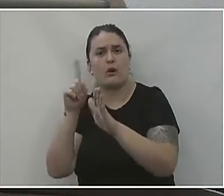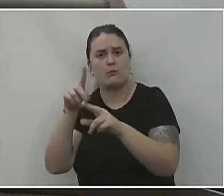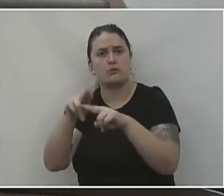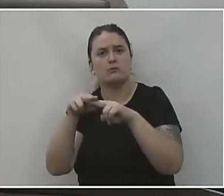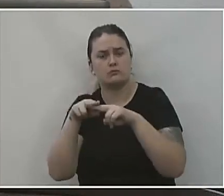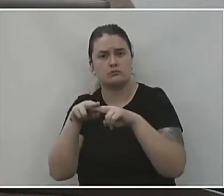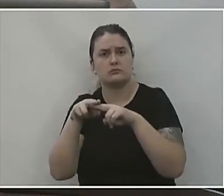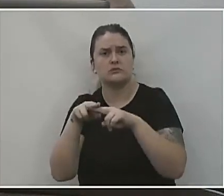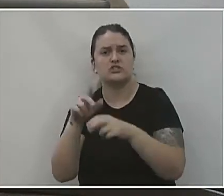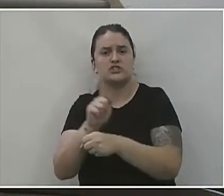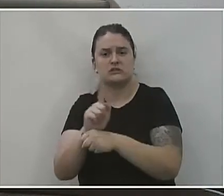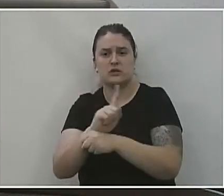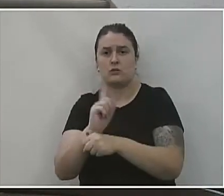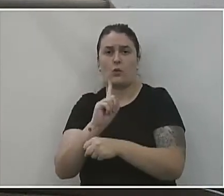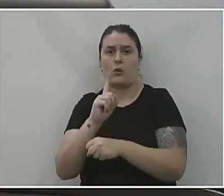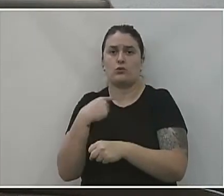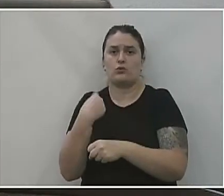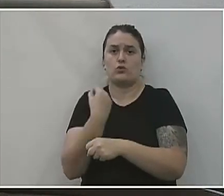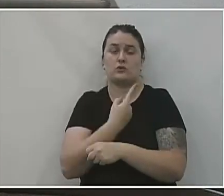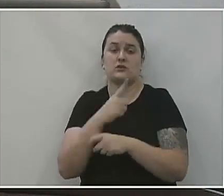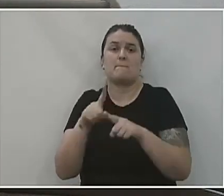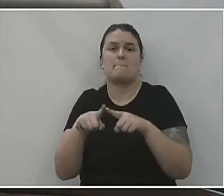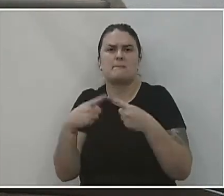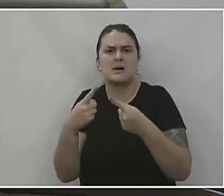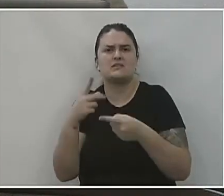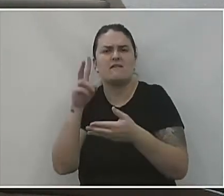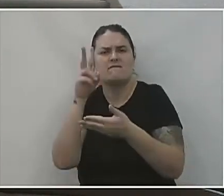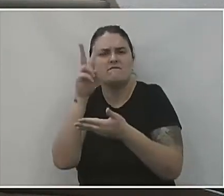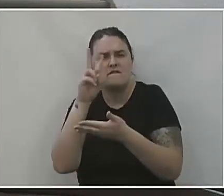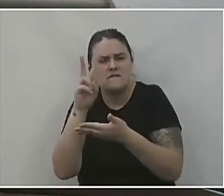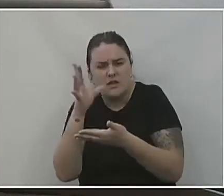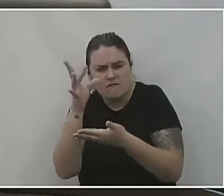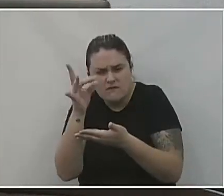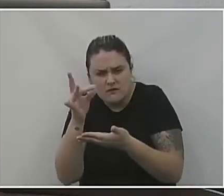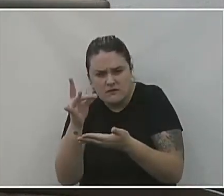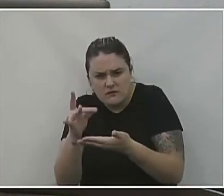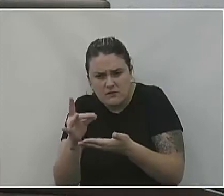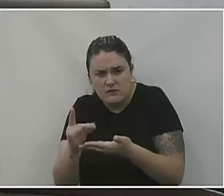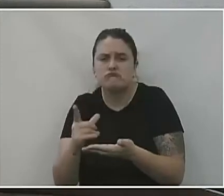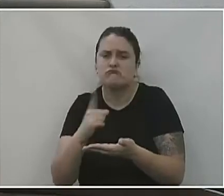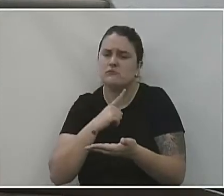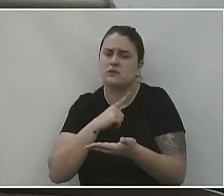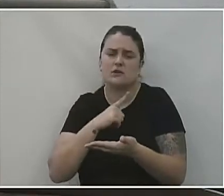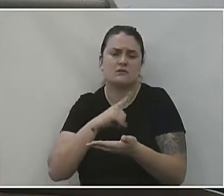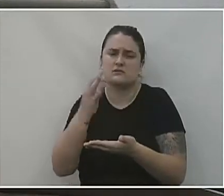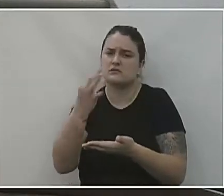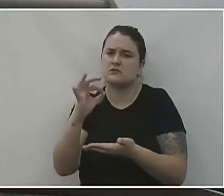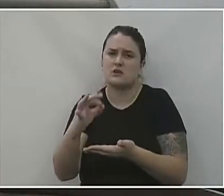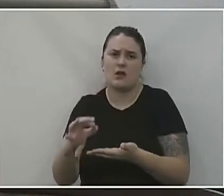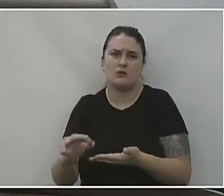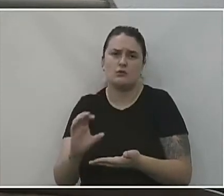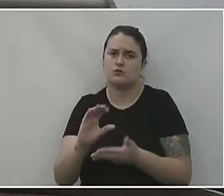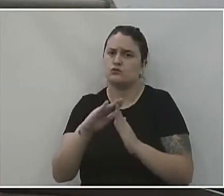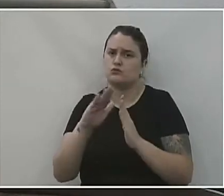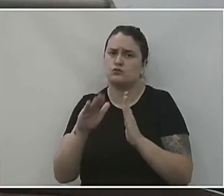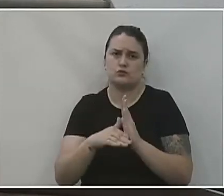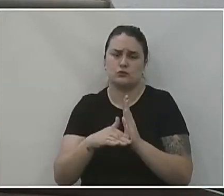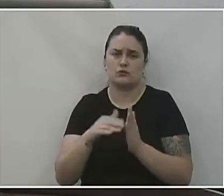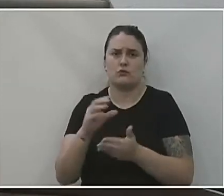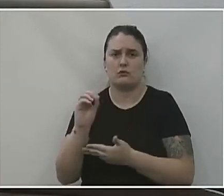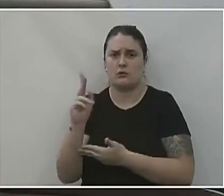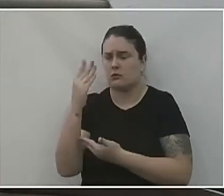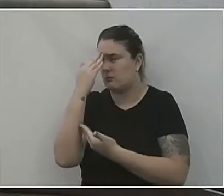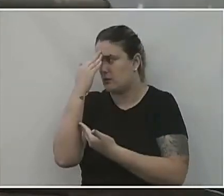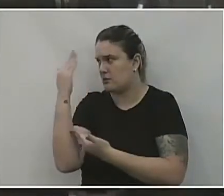disso. A gestão não é nossa, mas nós verificamos número a número lá e vimos que está tudo correto, sabe? Tá bom.